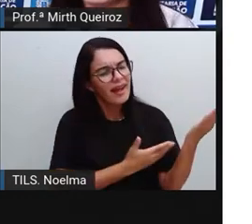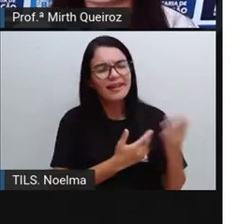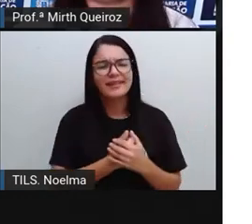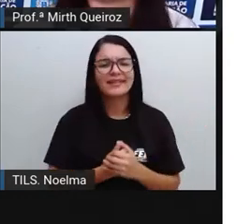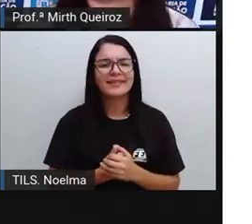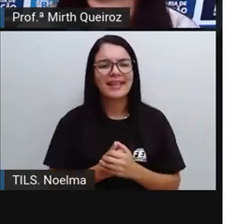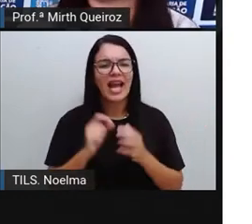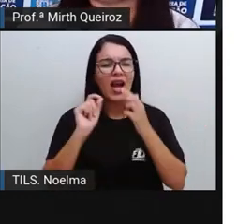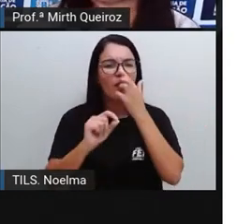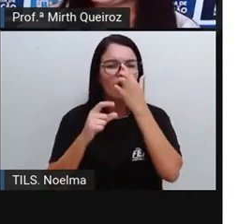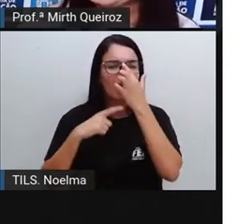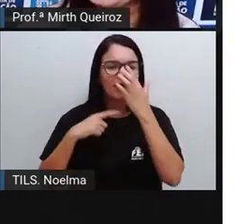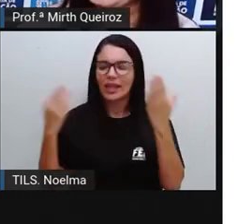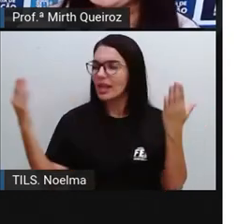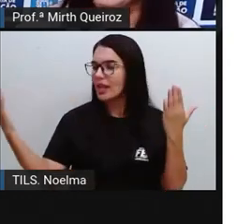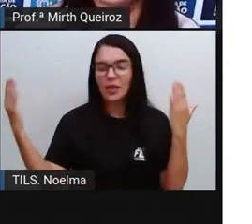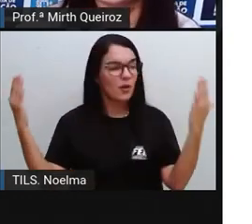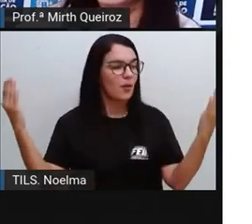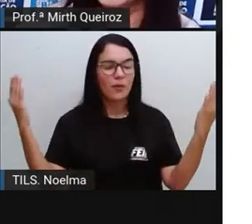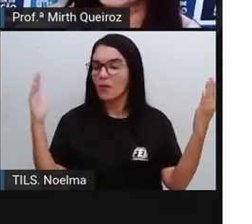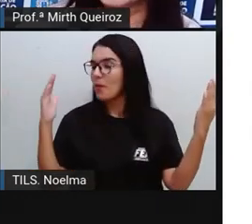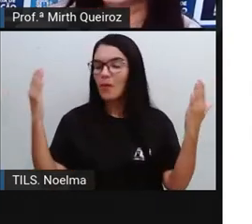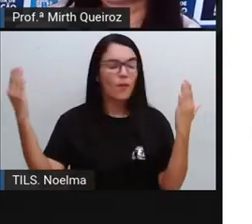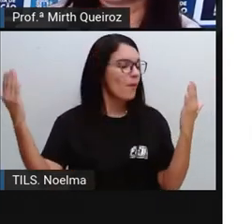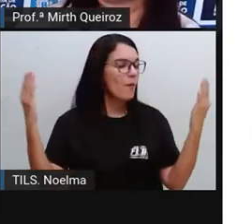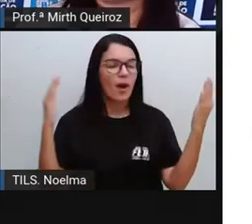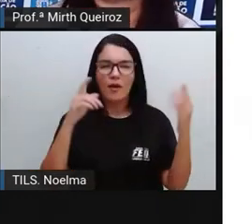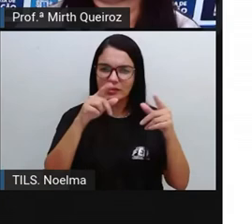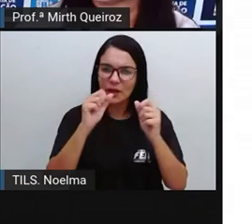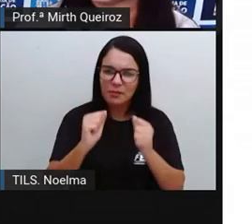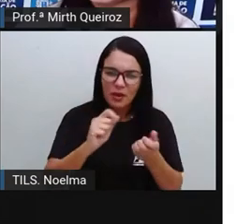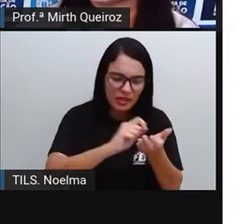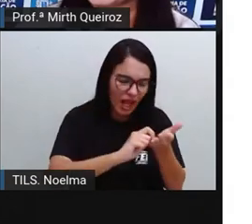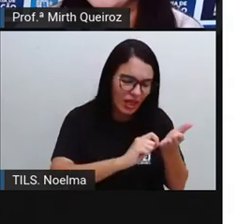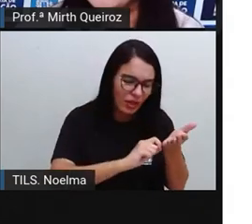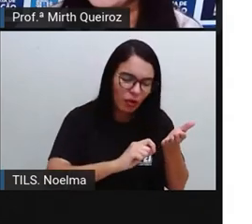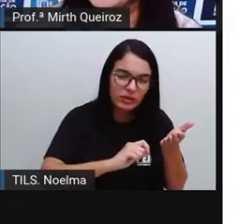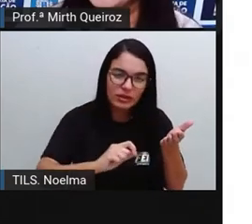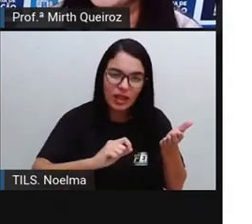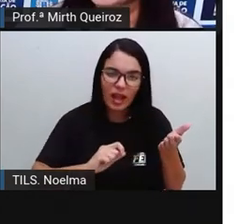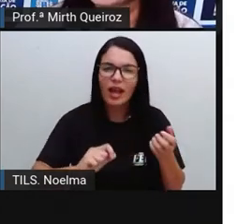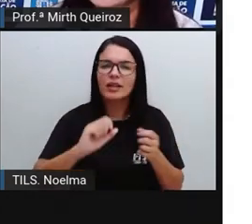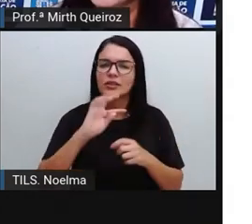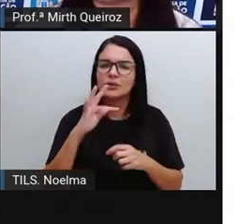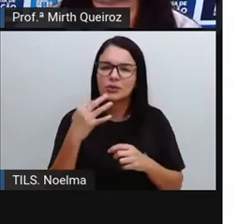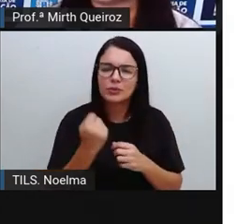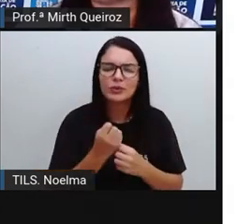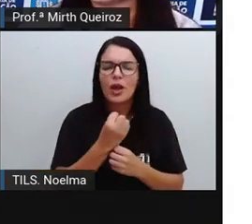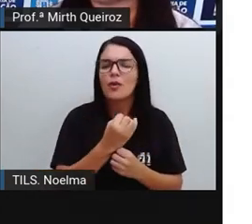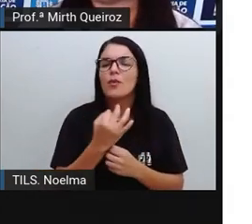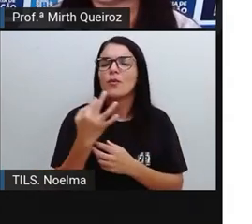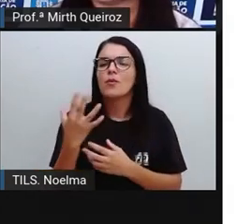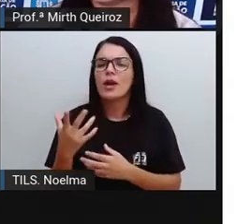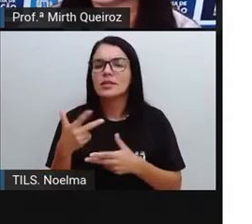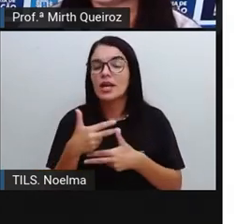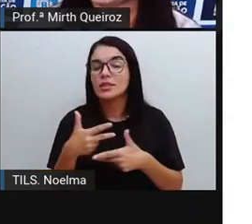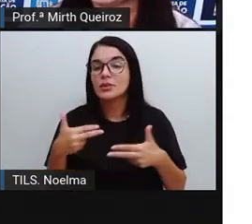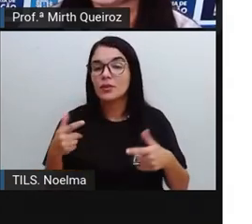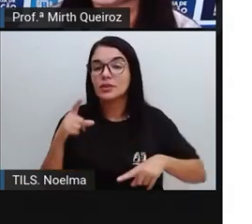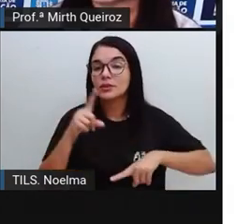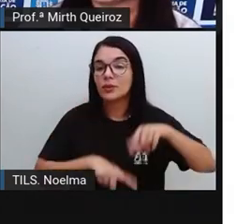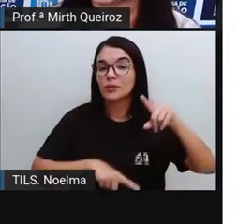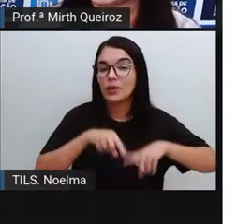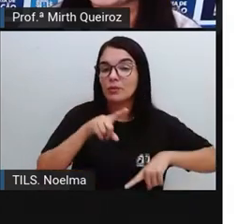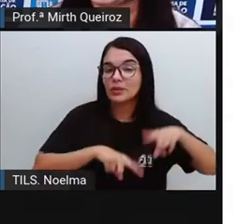O que que apresenta simetria aí? Faça essa anotação no caderno de vocês, anotem aí quais os objetos que vocês